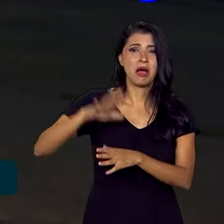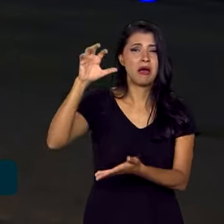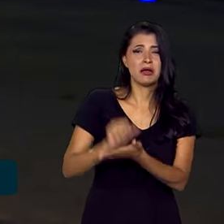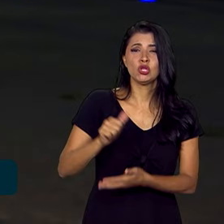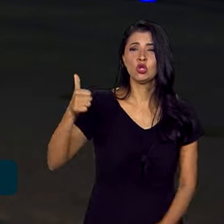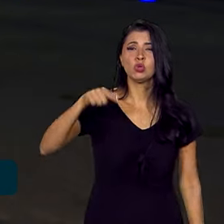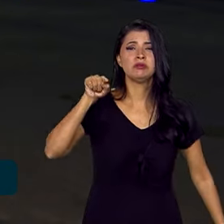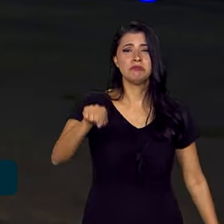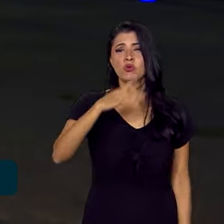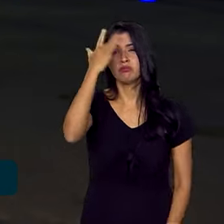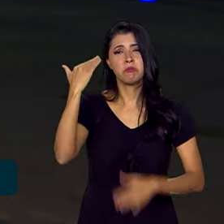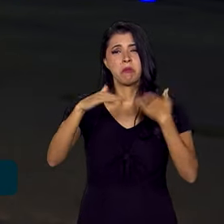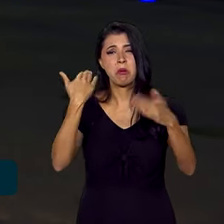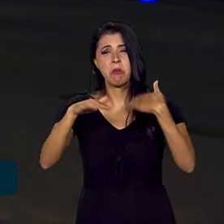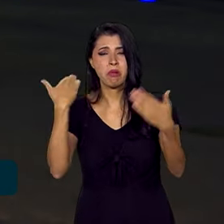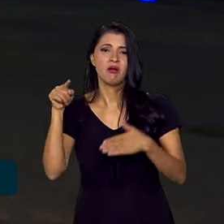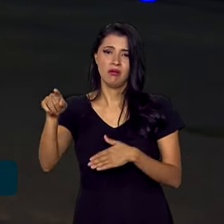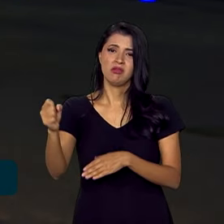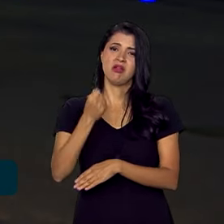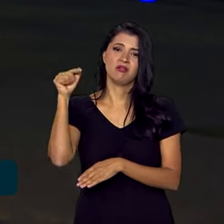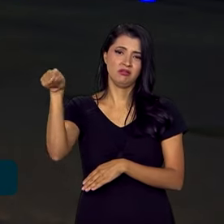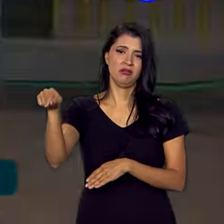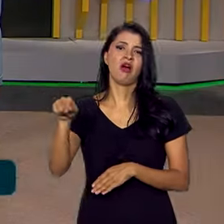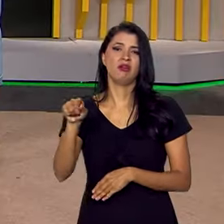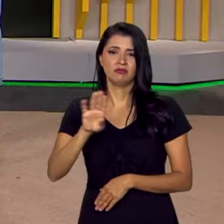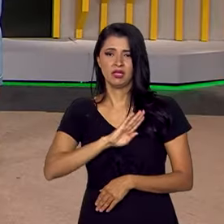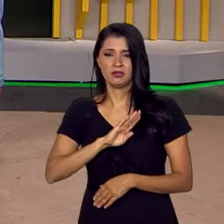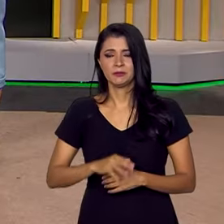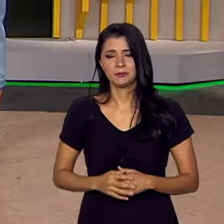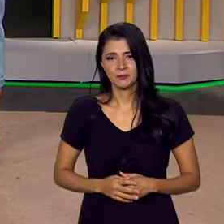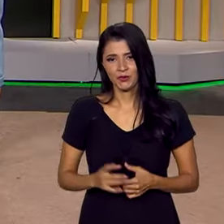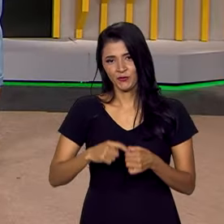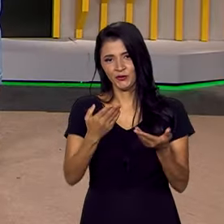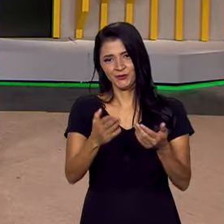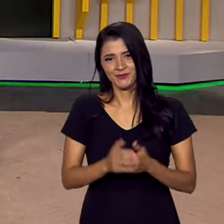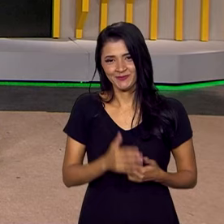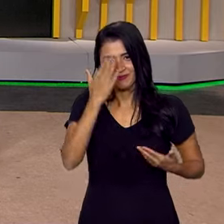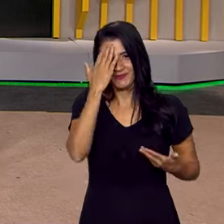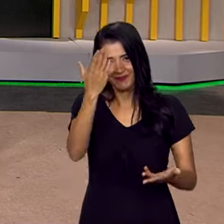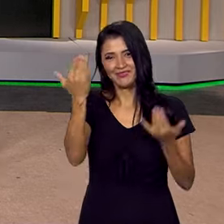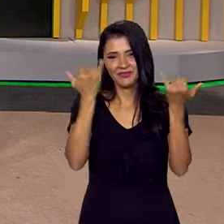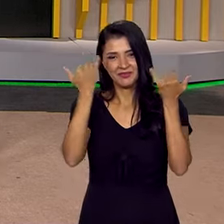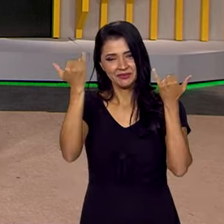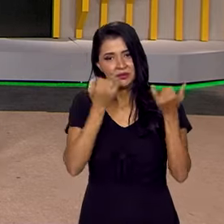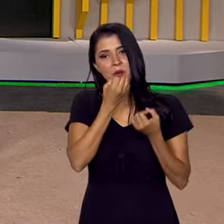e a crise humanitária em Gaza. Eu volto com vocês no estúdio. Está ótimo, Pablo. Obrigado pelas informações. Uma boa noite.